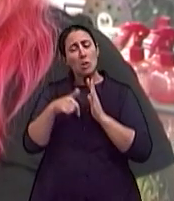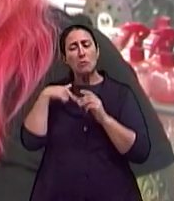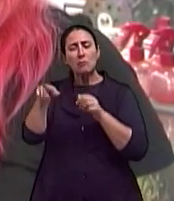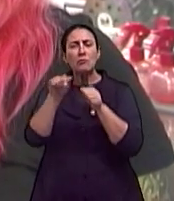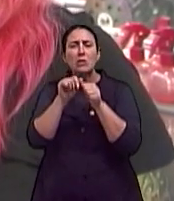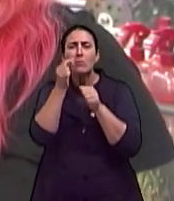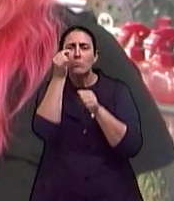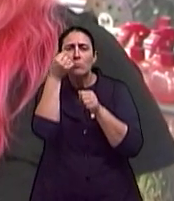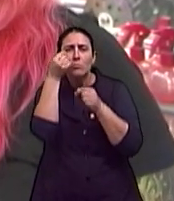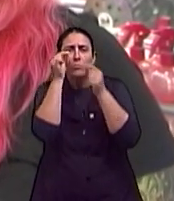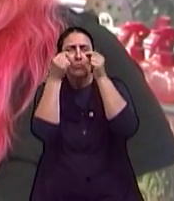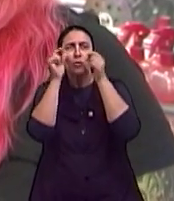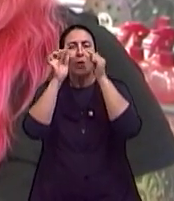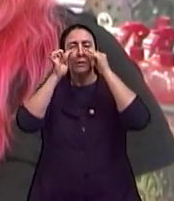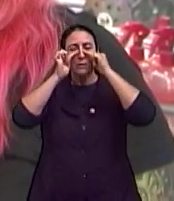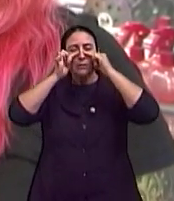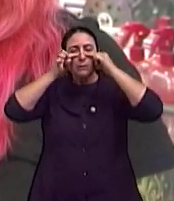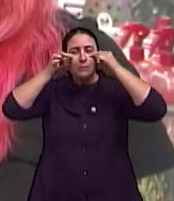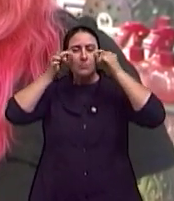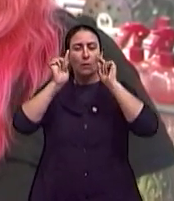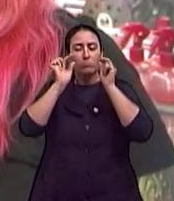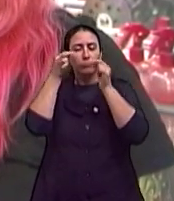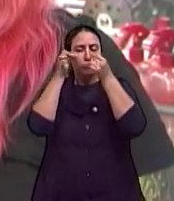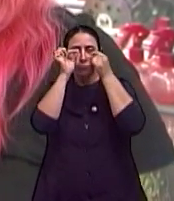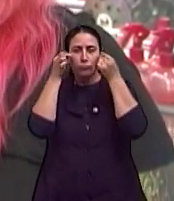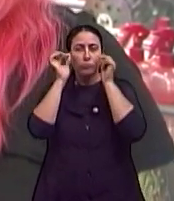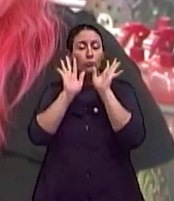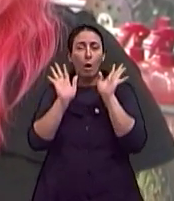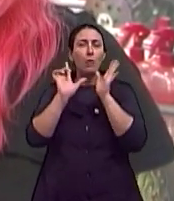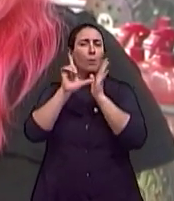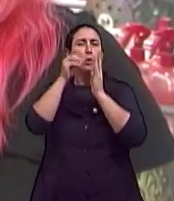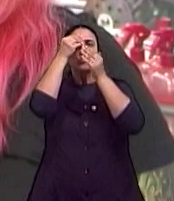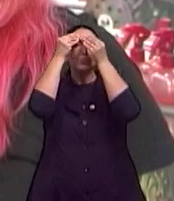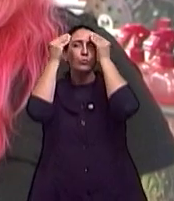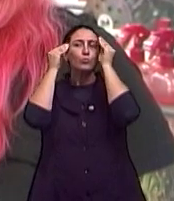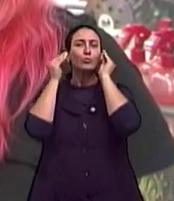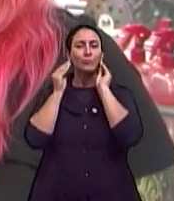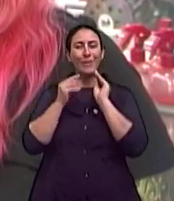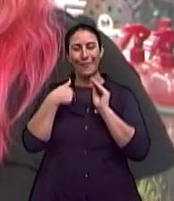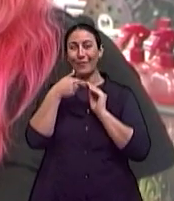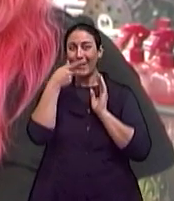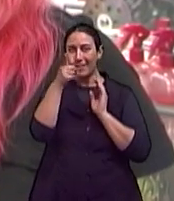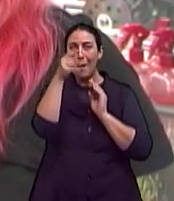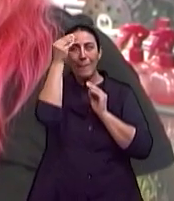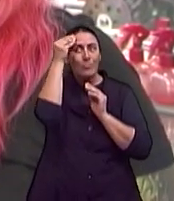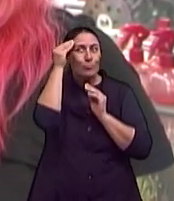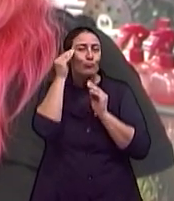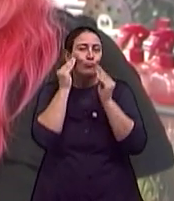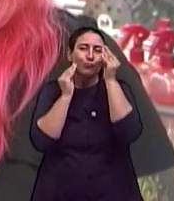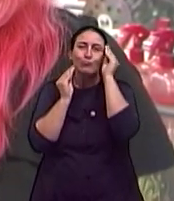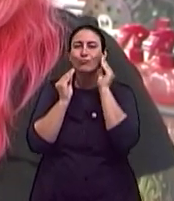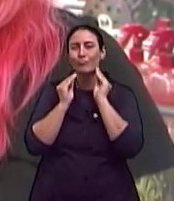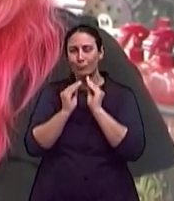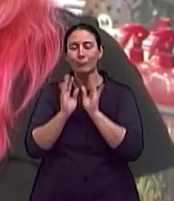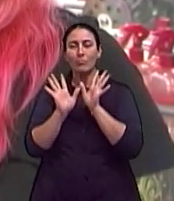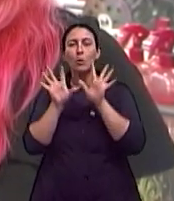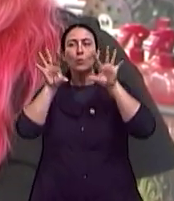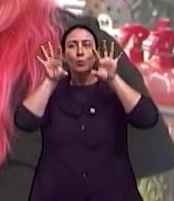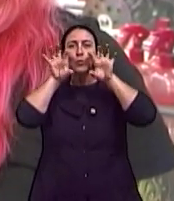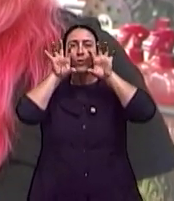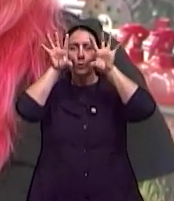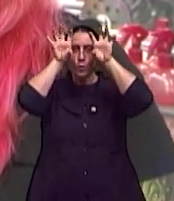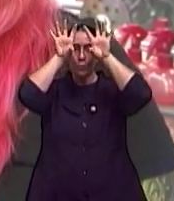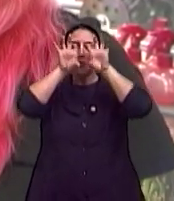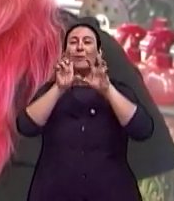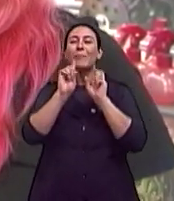imperfeições. E foi feito uma base e um contorno. A base é aquela aplicação que eu falei, né? Dando batidinhas pra nossa pele absorver bem o